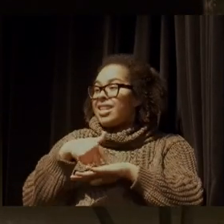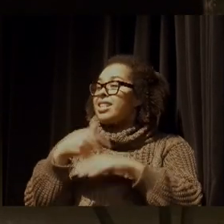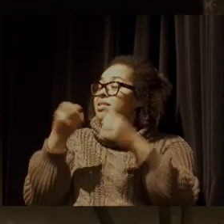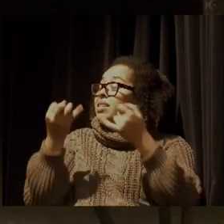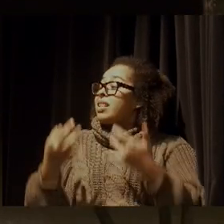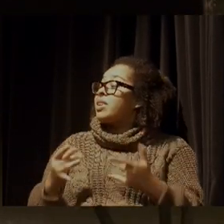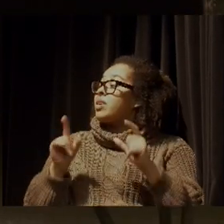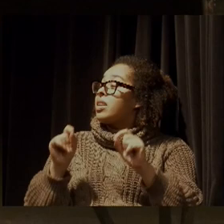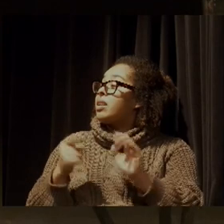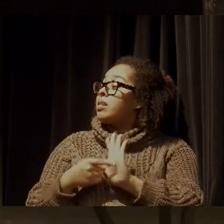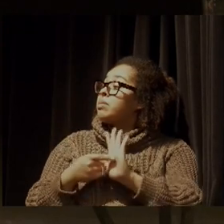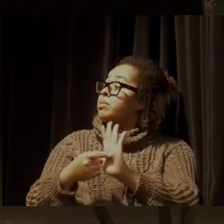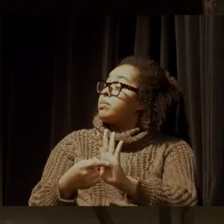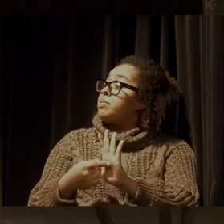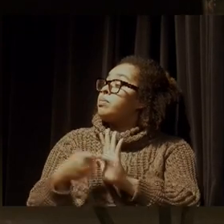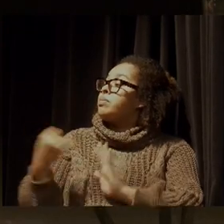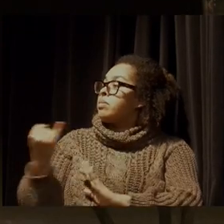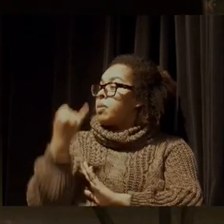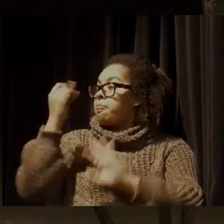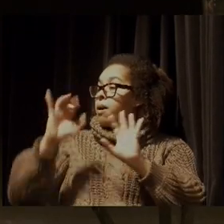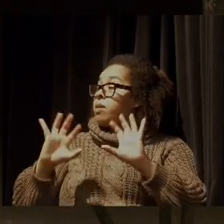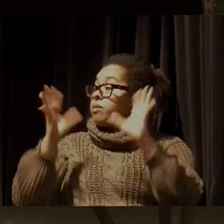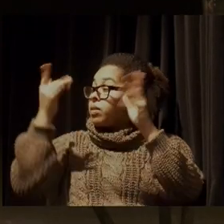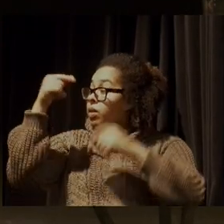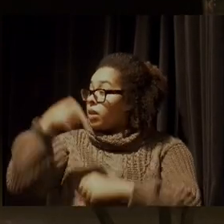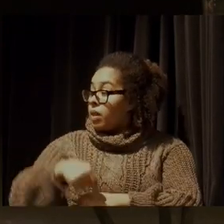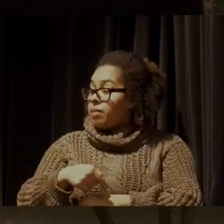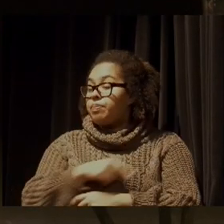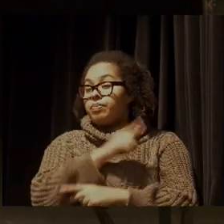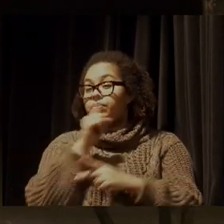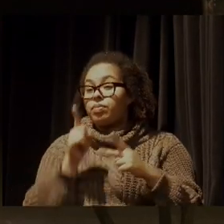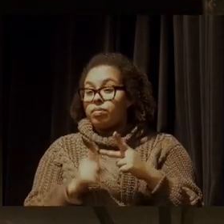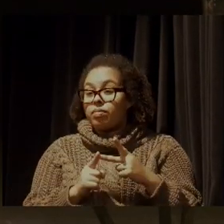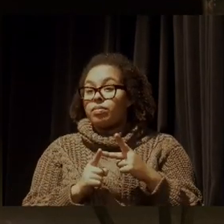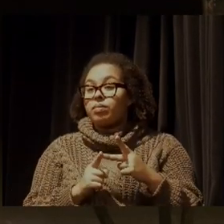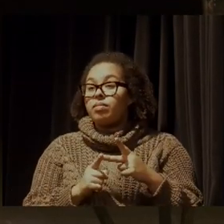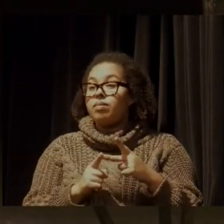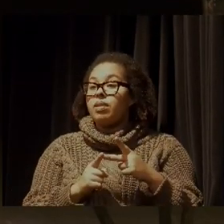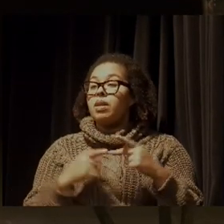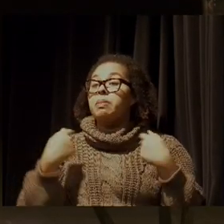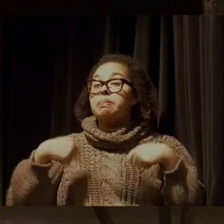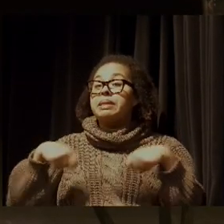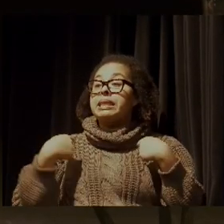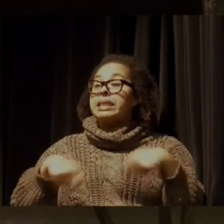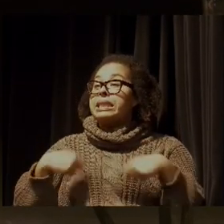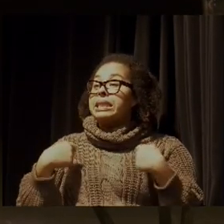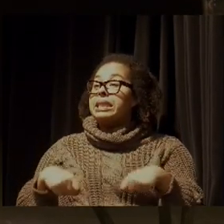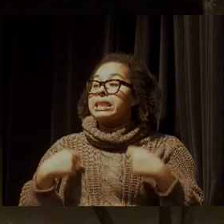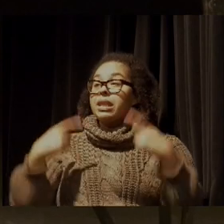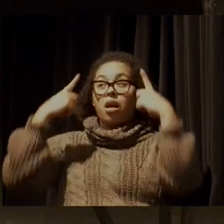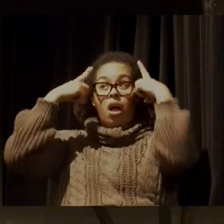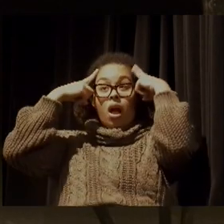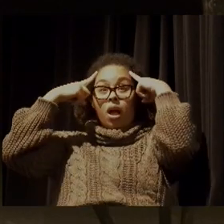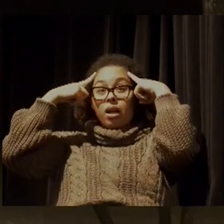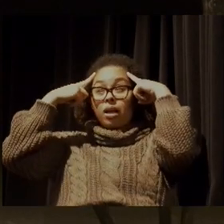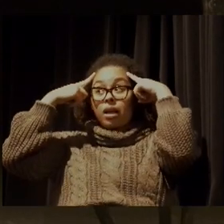quer dizer, assinalar a importância do evento. dois, que temos que ser criativos e usar